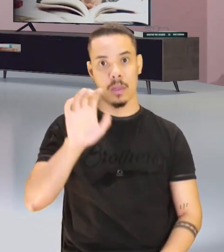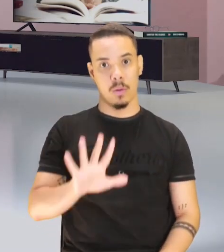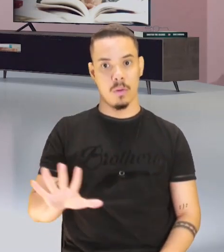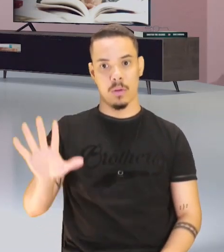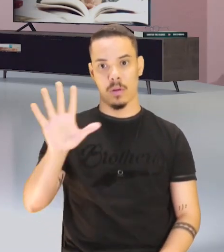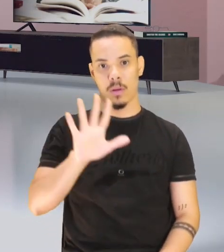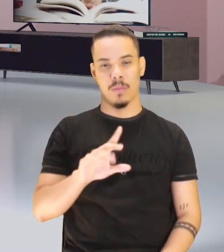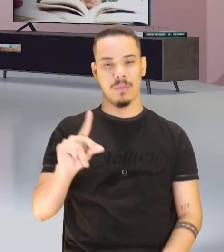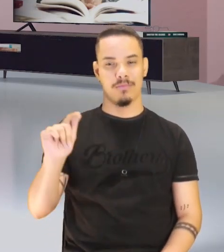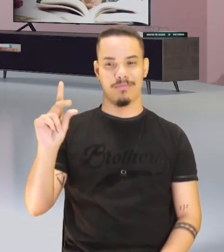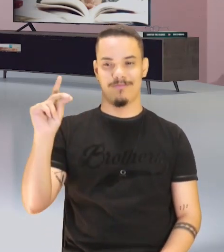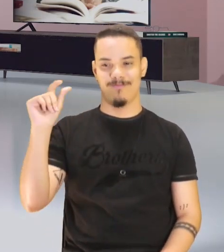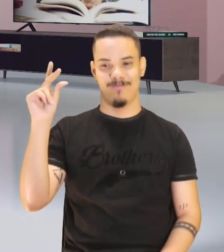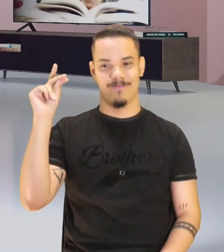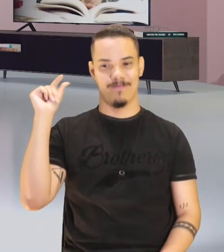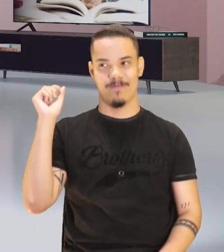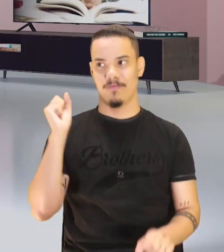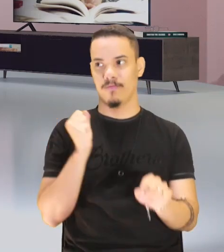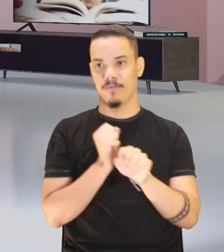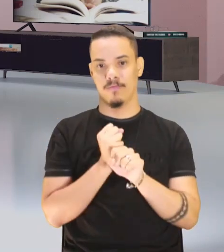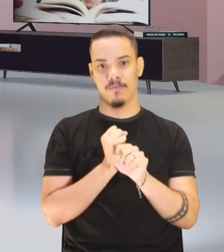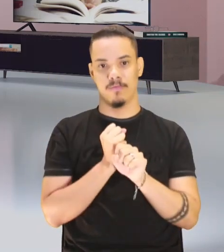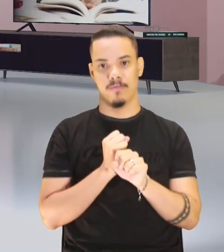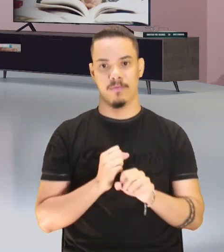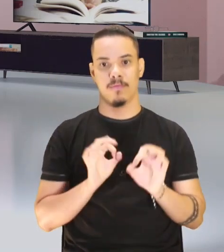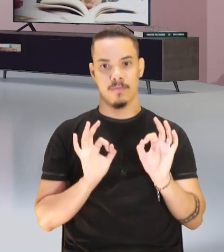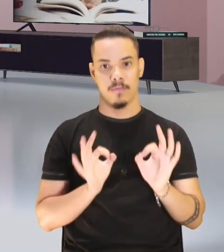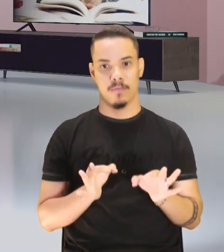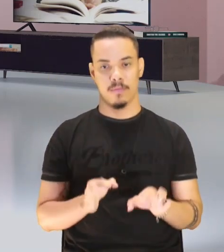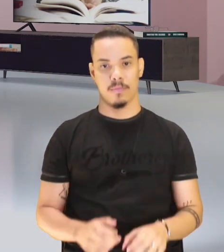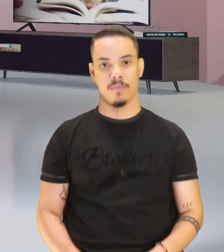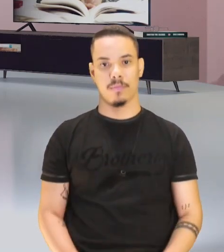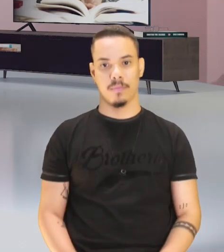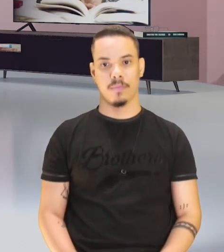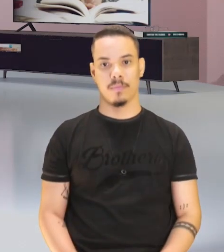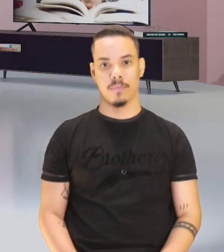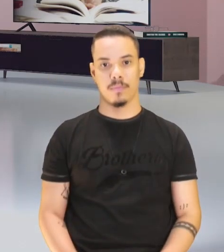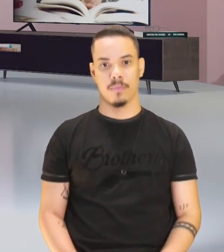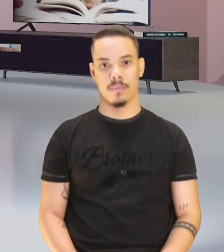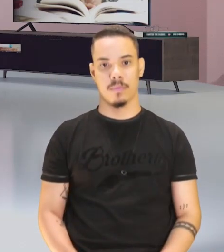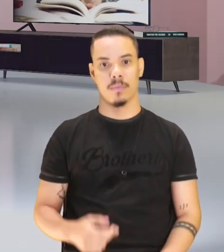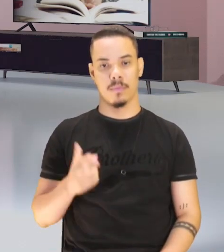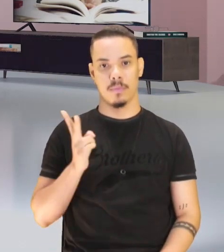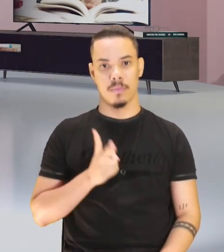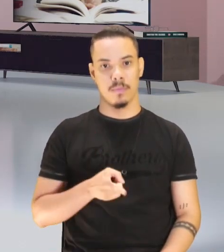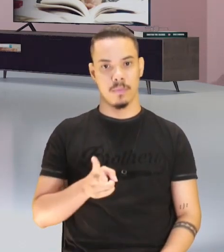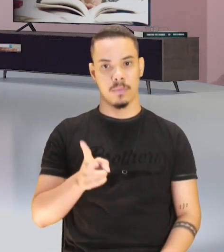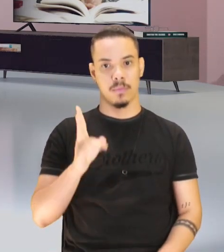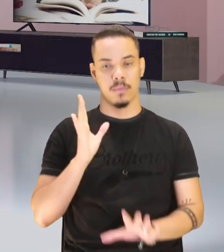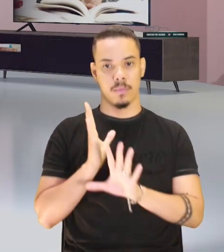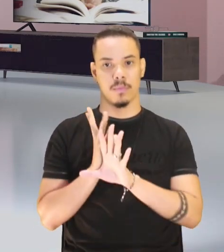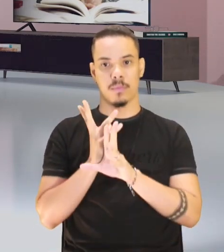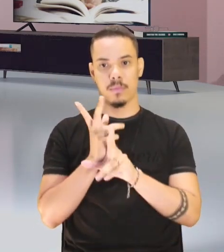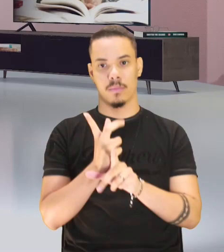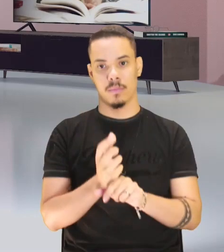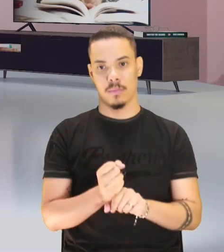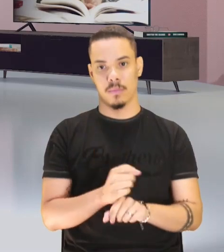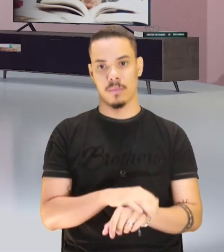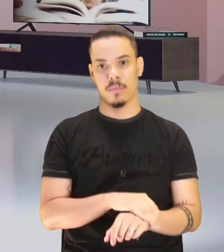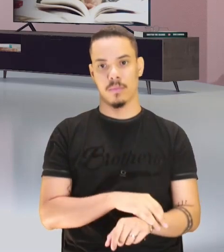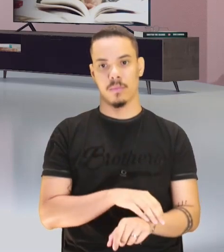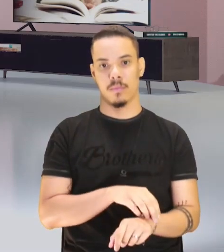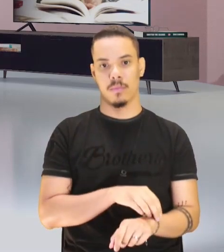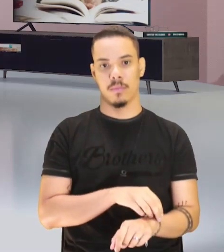muito mais, tá certo? Beleza! Muito bem, então, seguindo, vamos à nossa revisão, iniciando pela